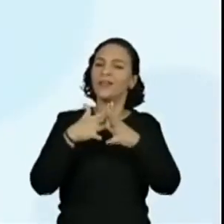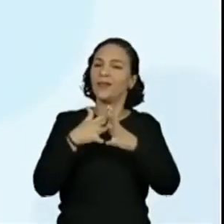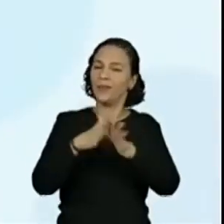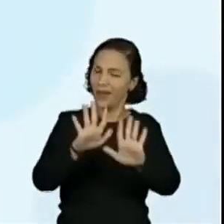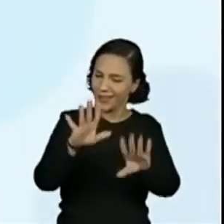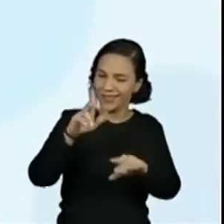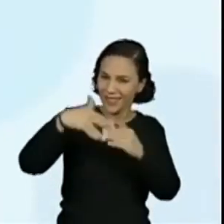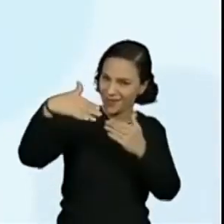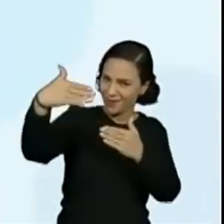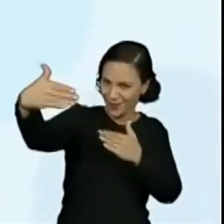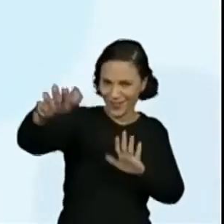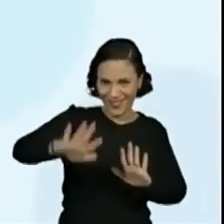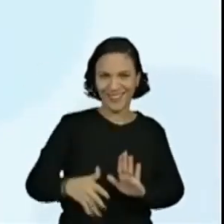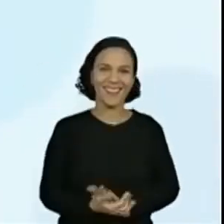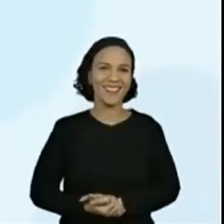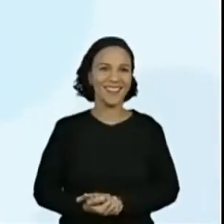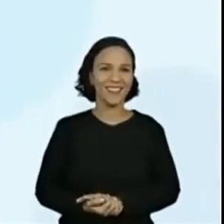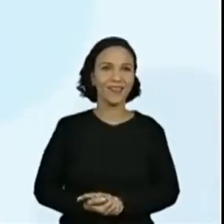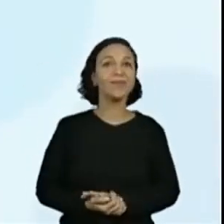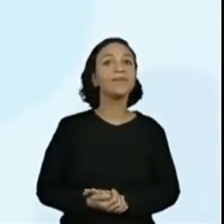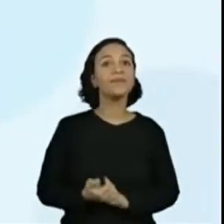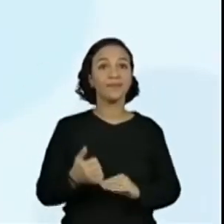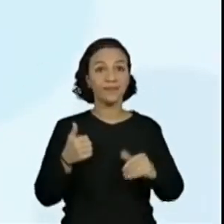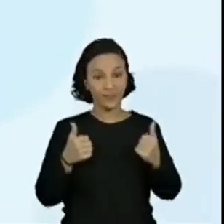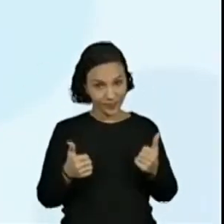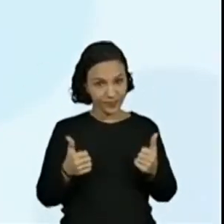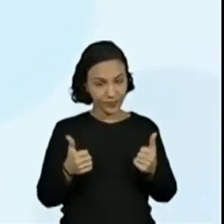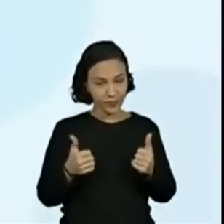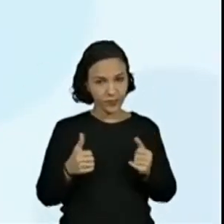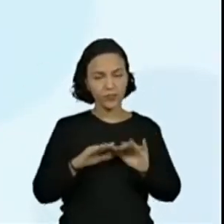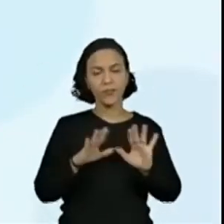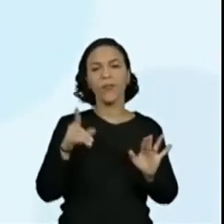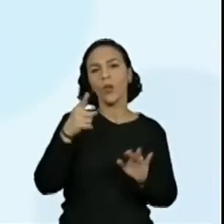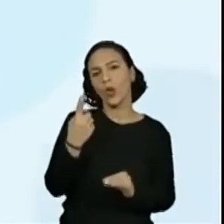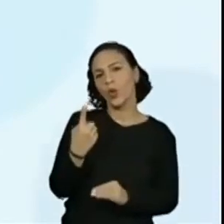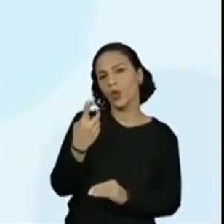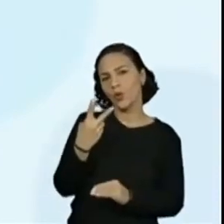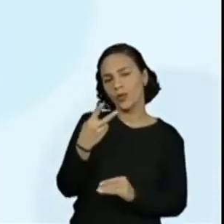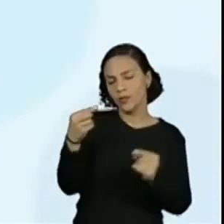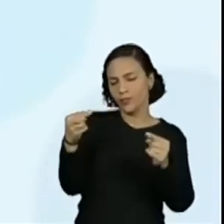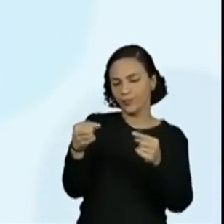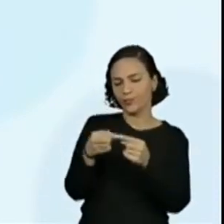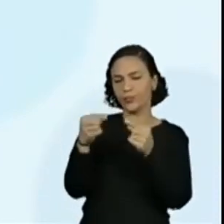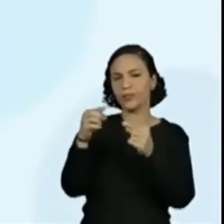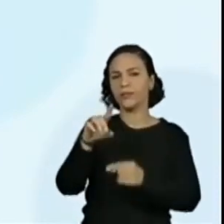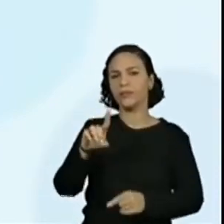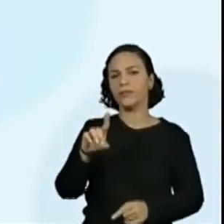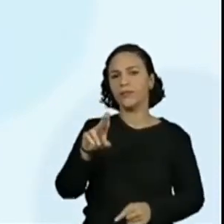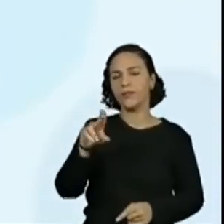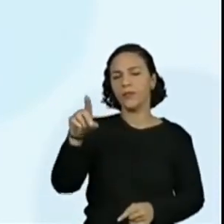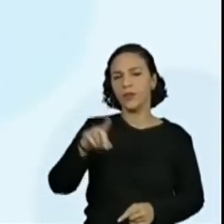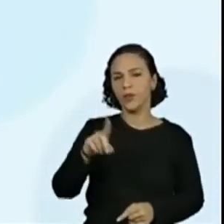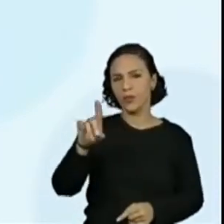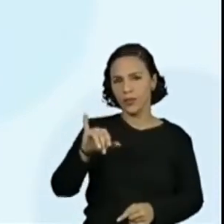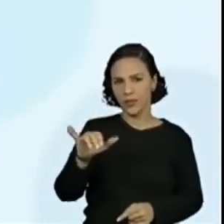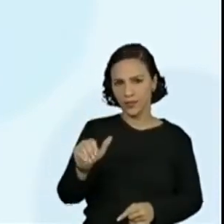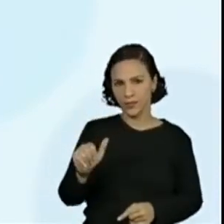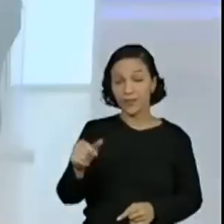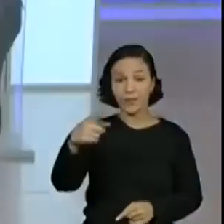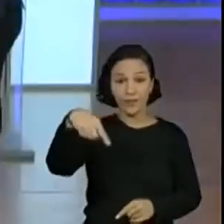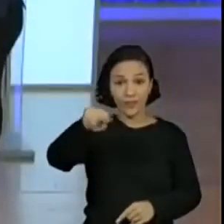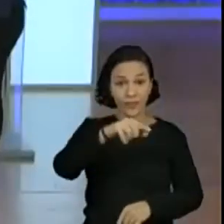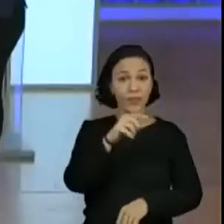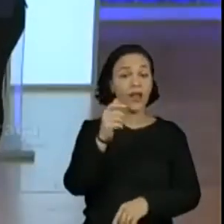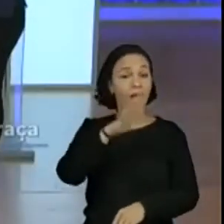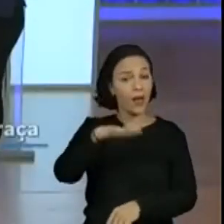doze, que é a dúzia que a mãe dos meninos falaram ali. E são nomenclaturas que os estudantes não